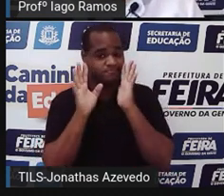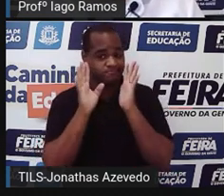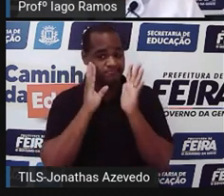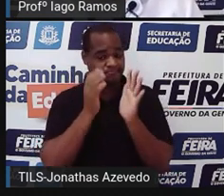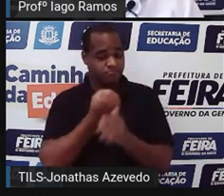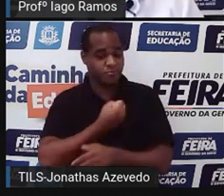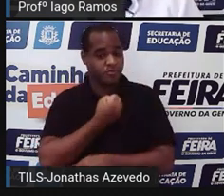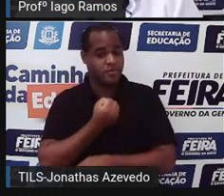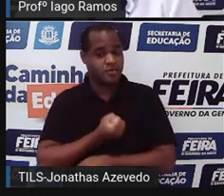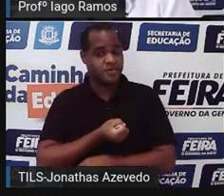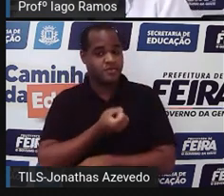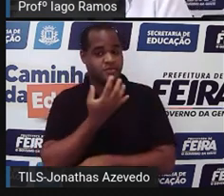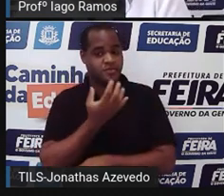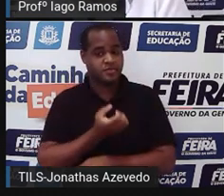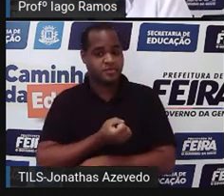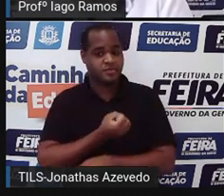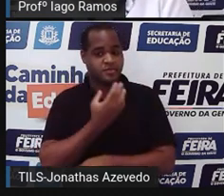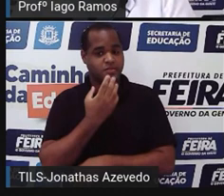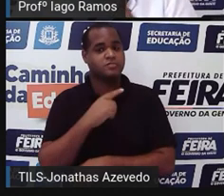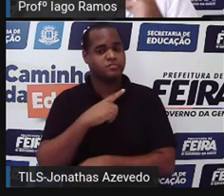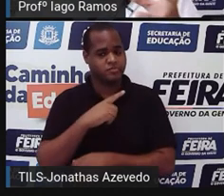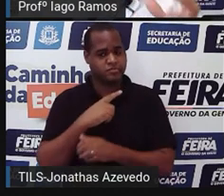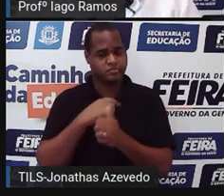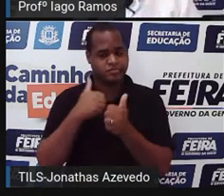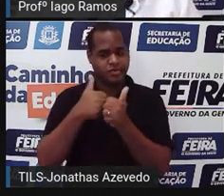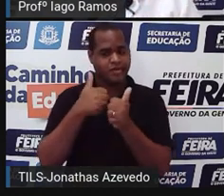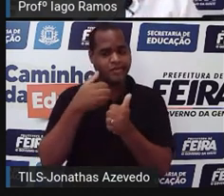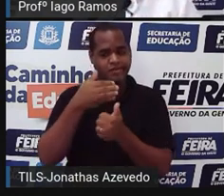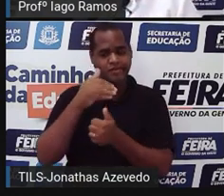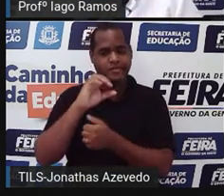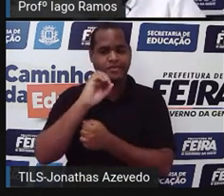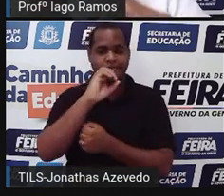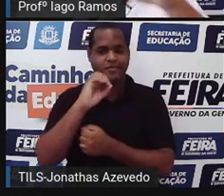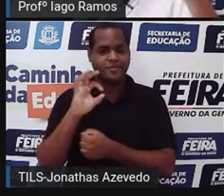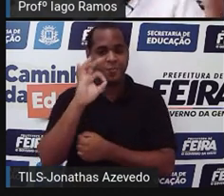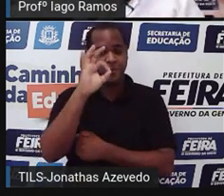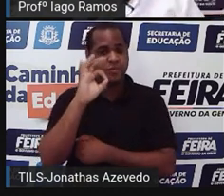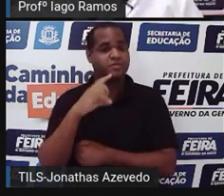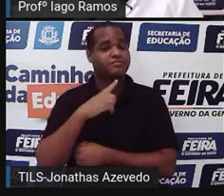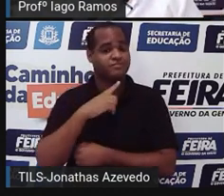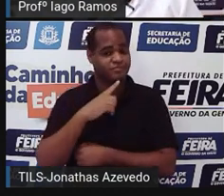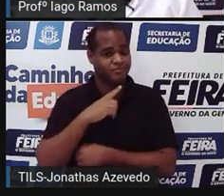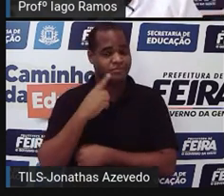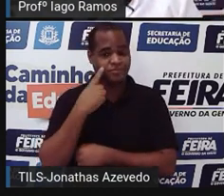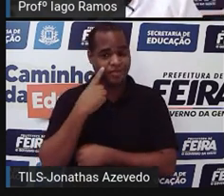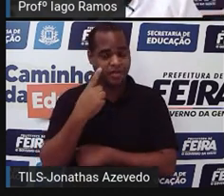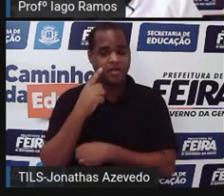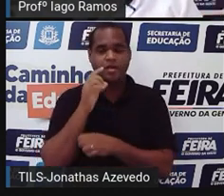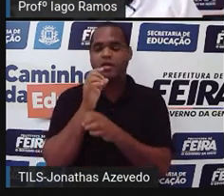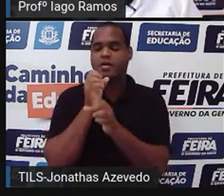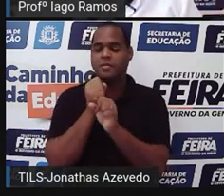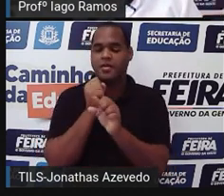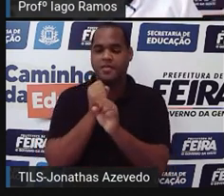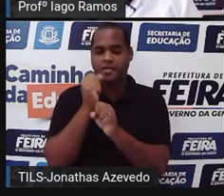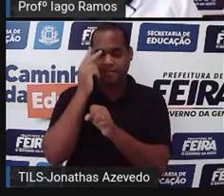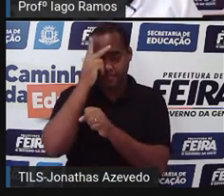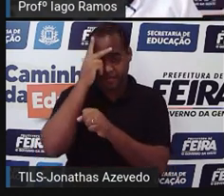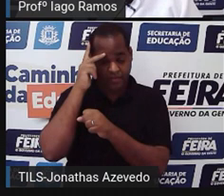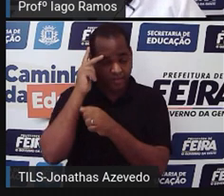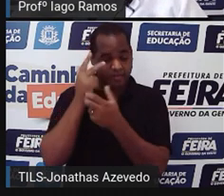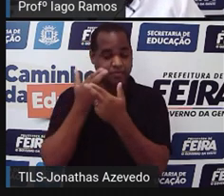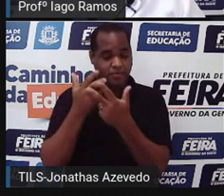que está se aproximando de 100%, que é o total de pessoas